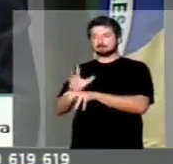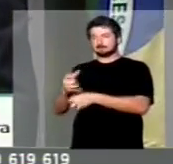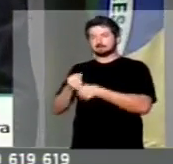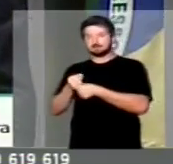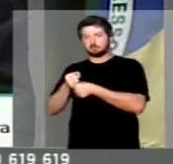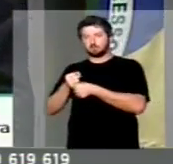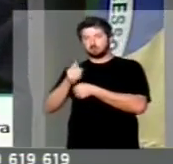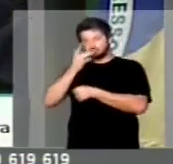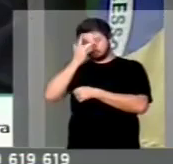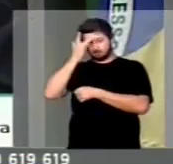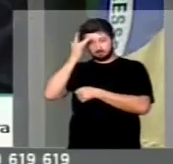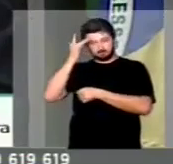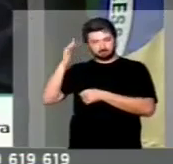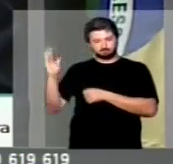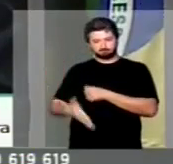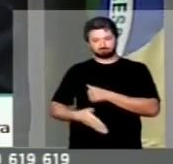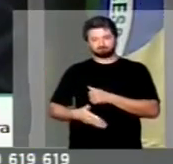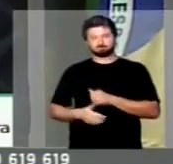aqueles...